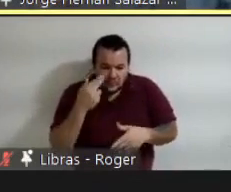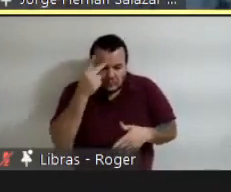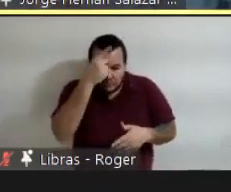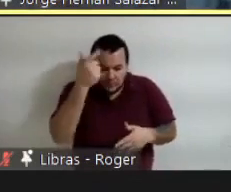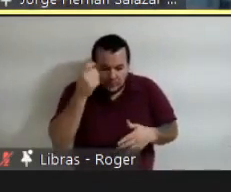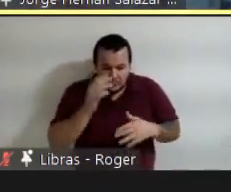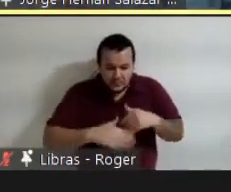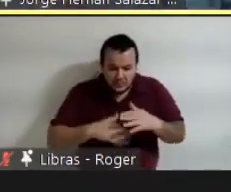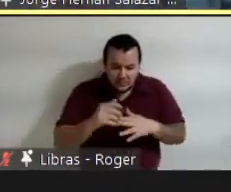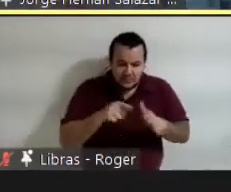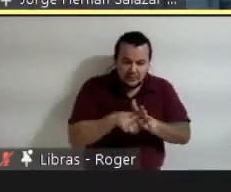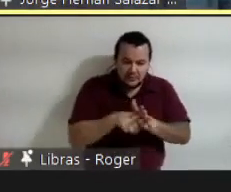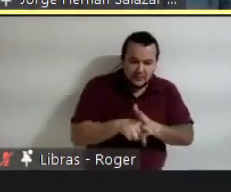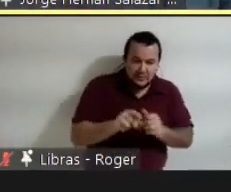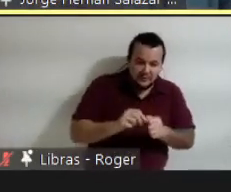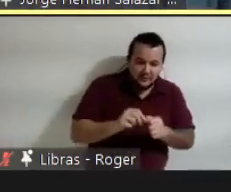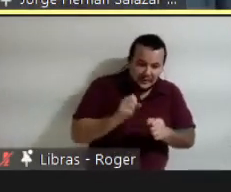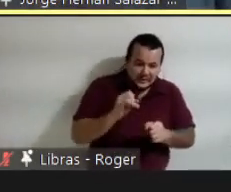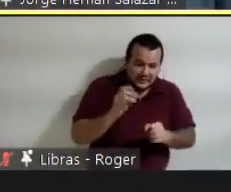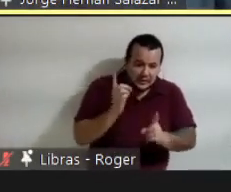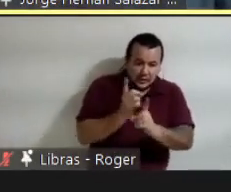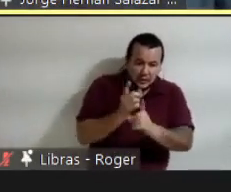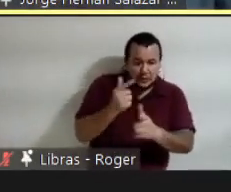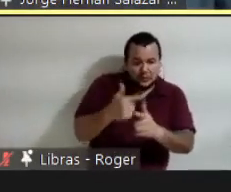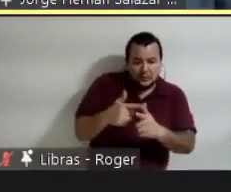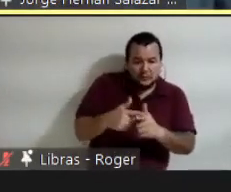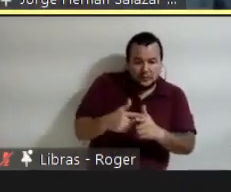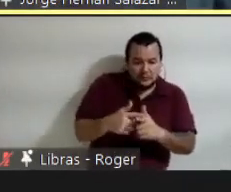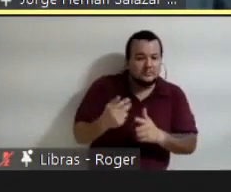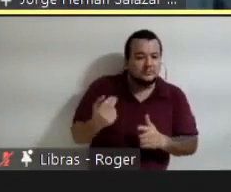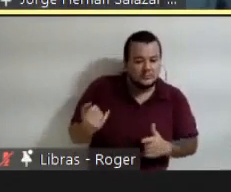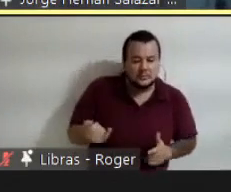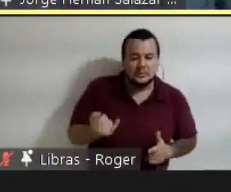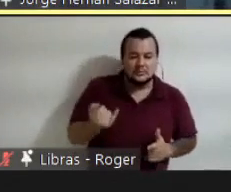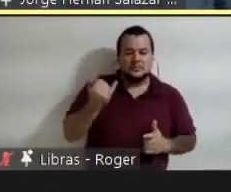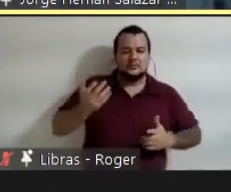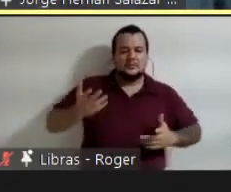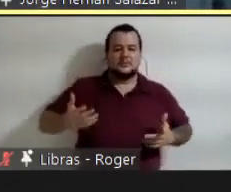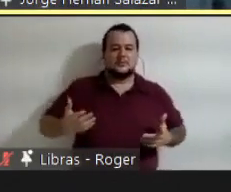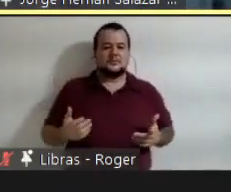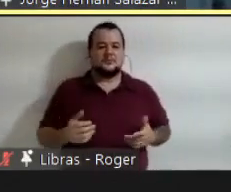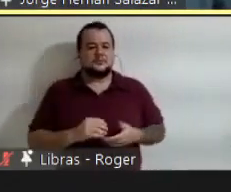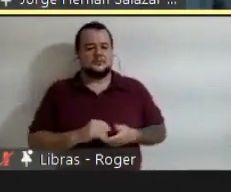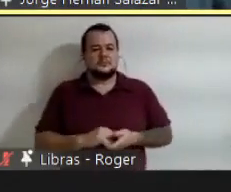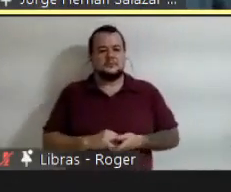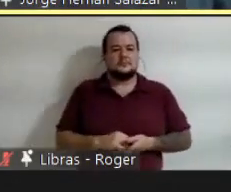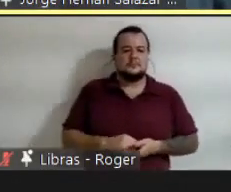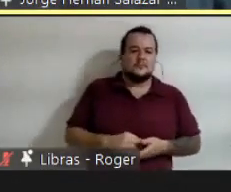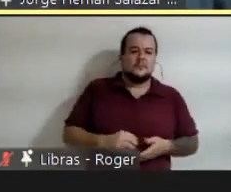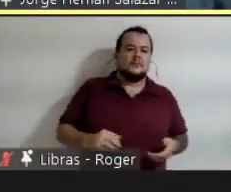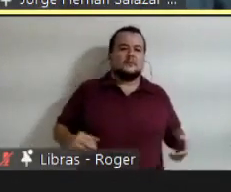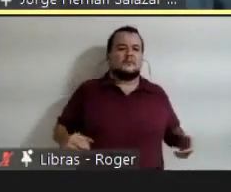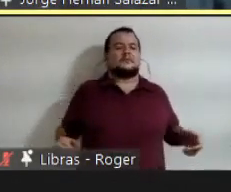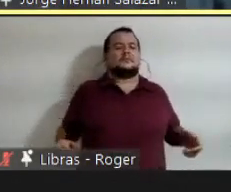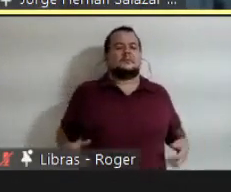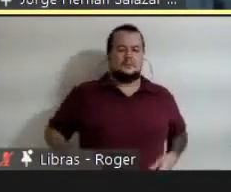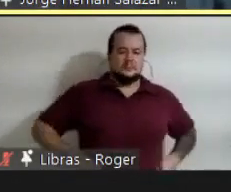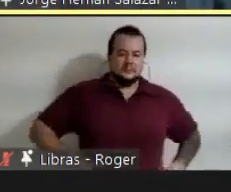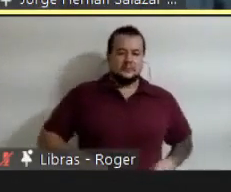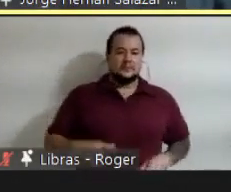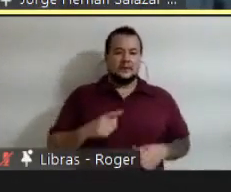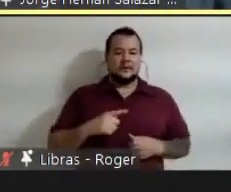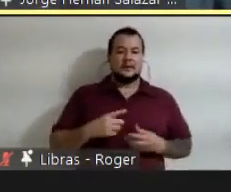é muito importante, porque há muitas coisas que não se podem ensinar,